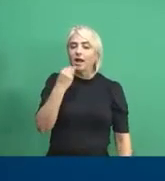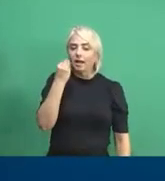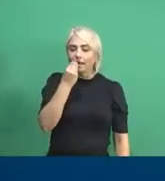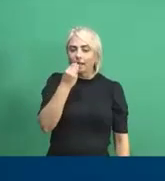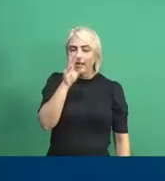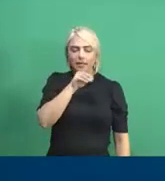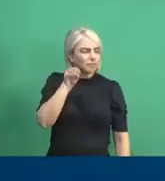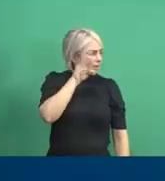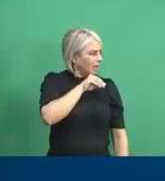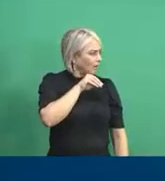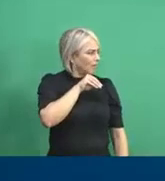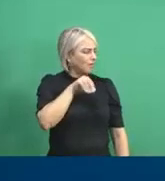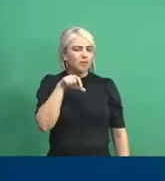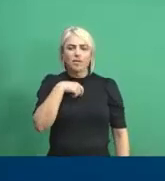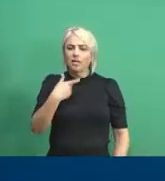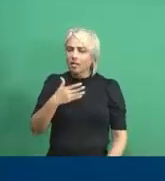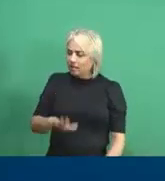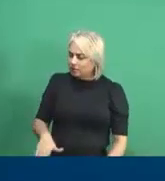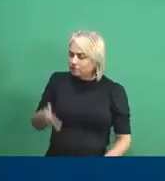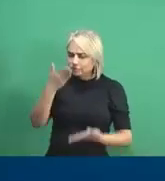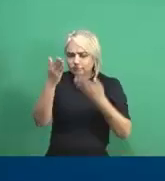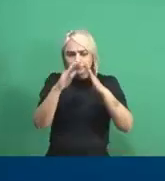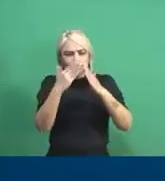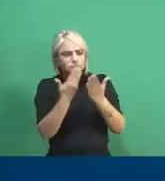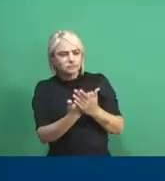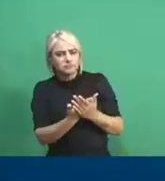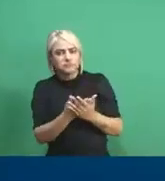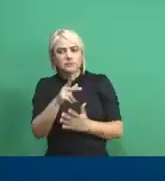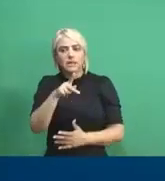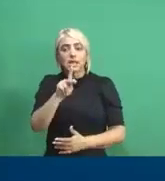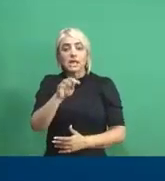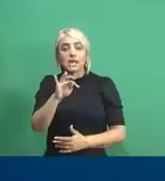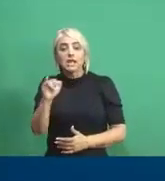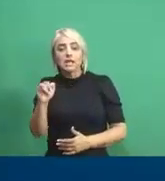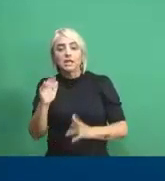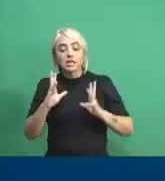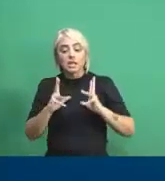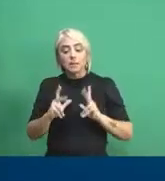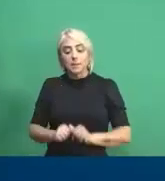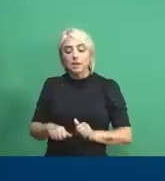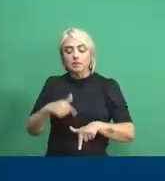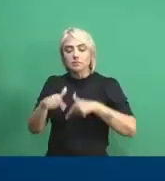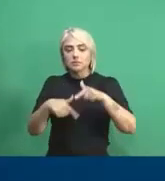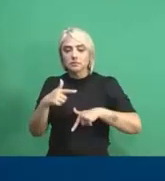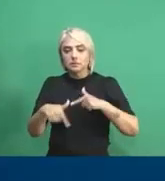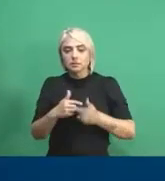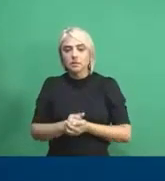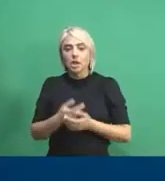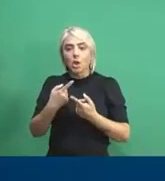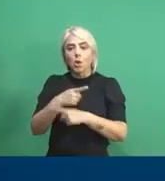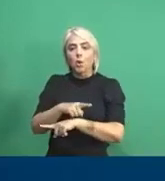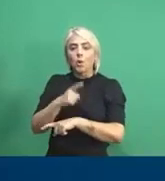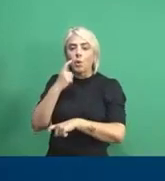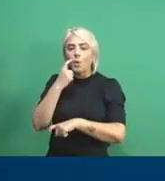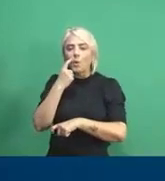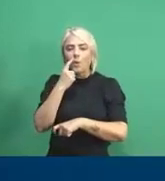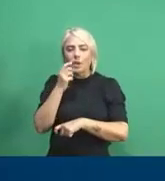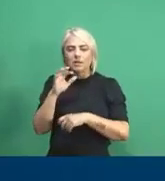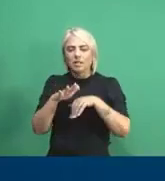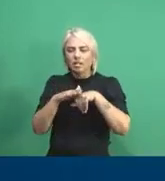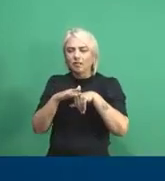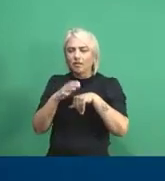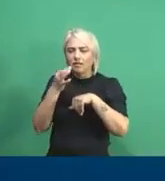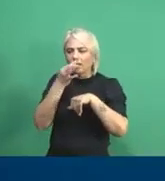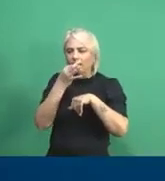que atendemos as crianças nas escolas com kits de higiene e também trabalho com a contra-cária, doenças que